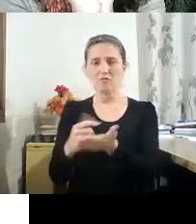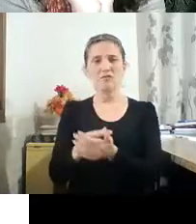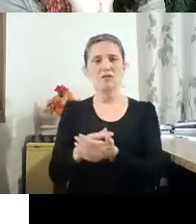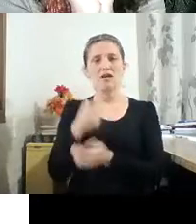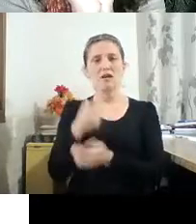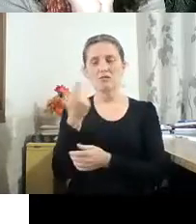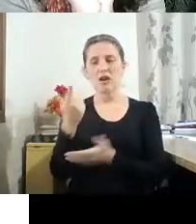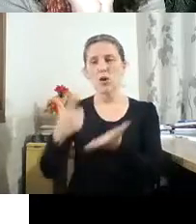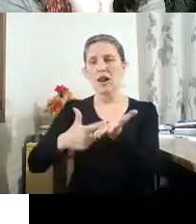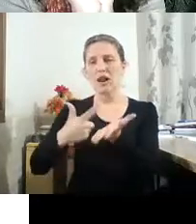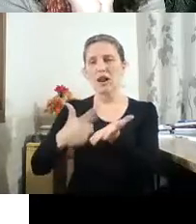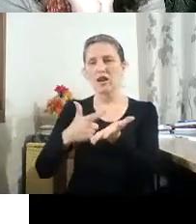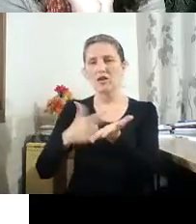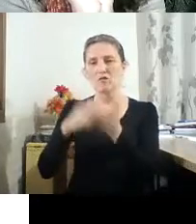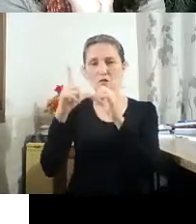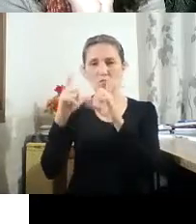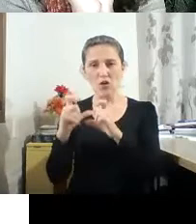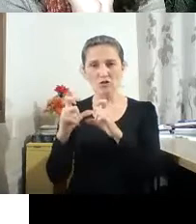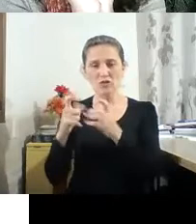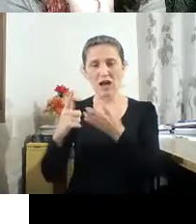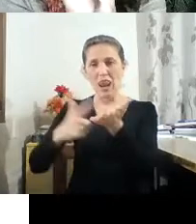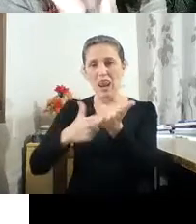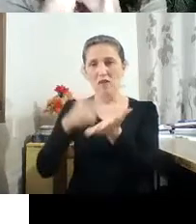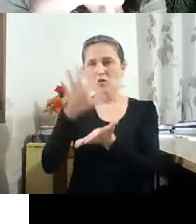nesse universo dos livros de fotografia,